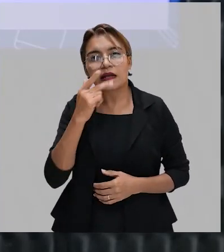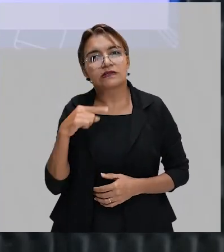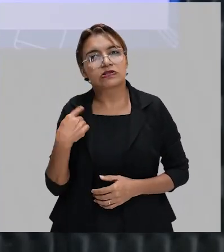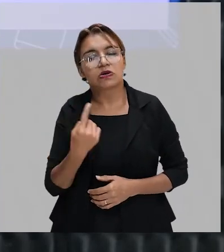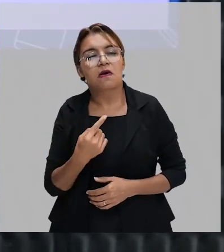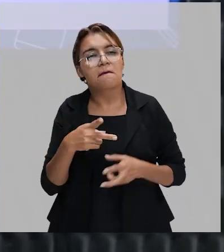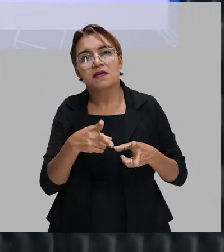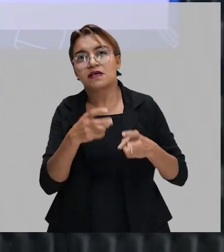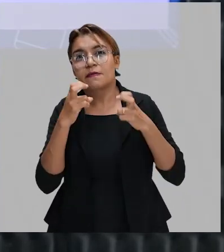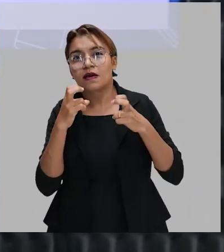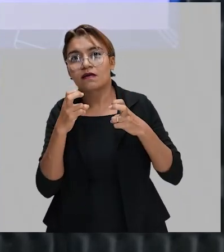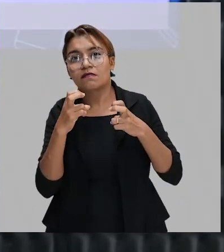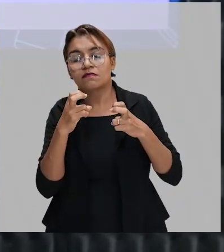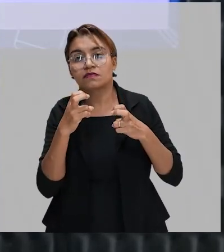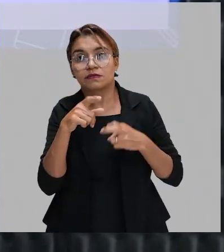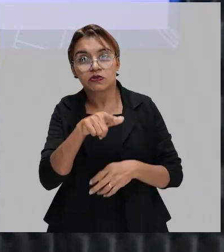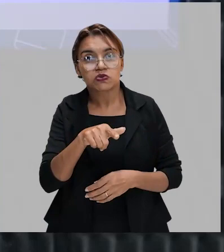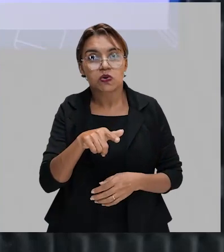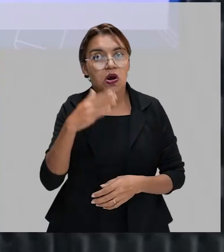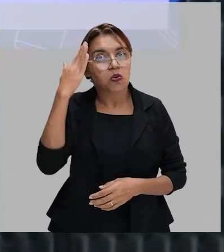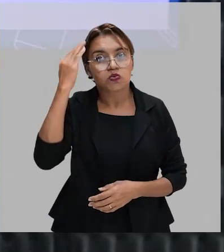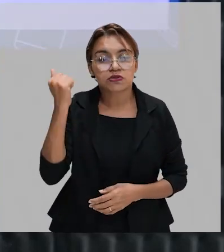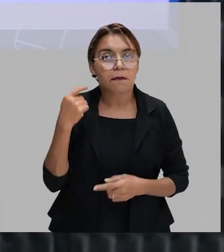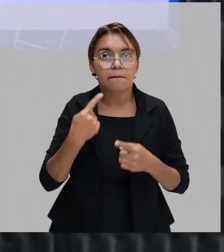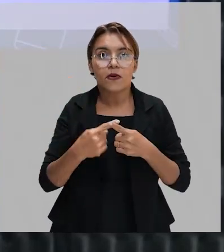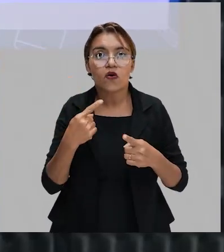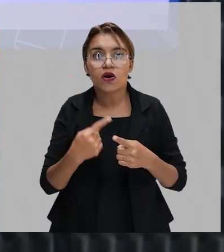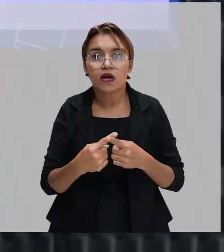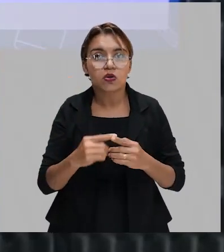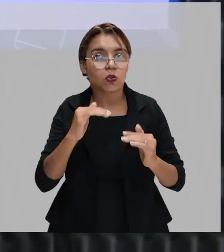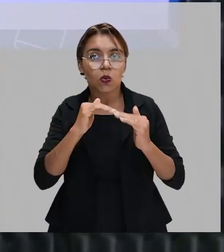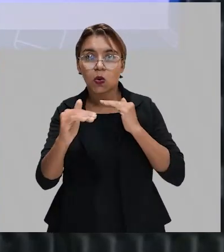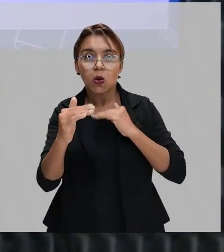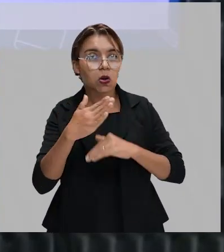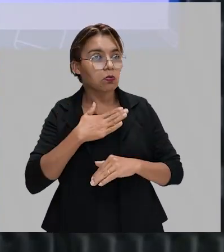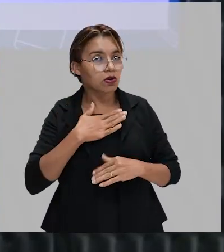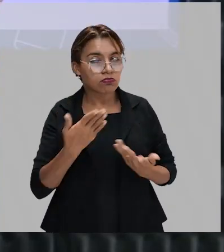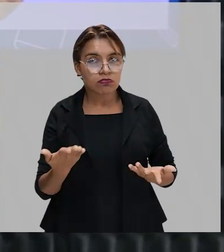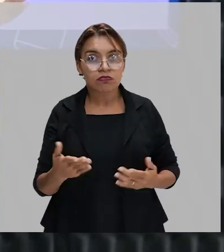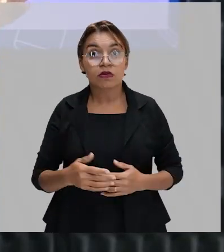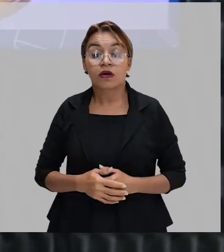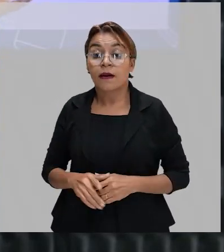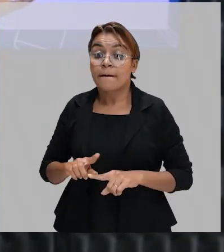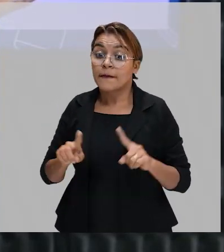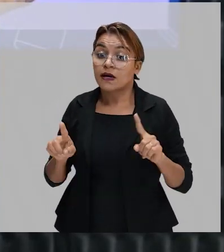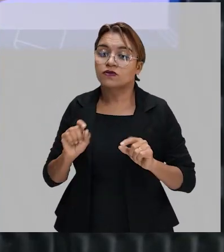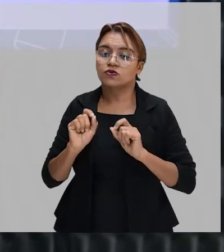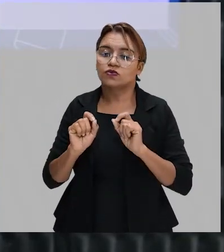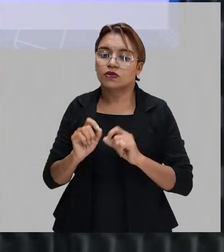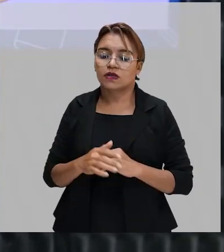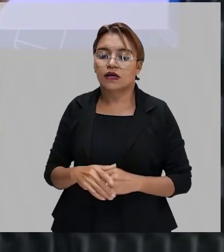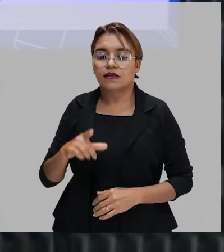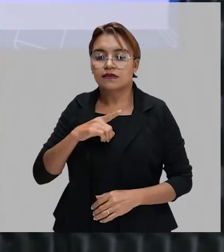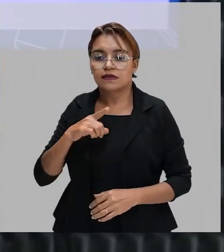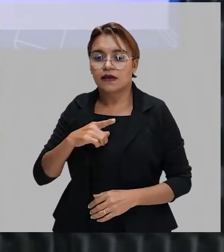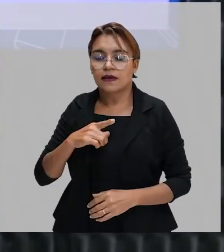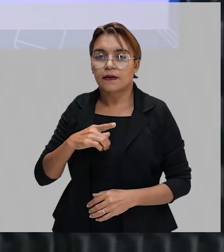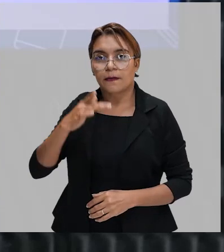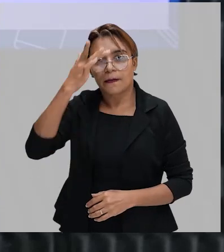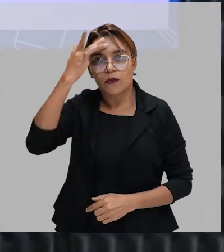sabem porque elas pensam diferente de nós. A gente não pode pensar assim também. Mas, aqui a gente tem o político